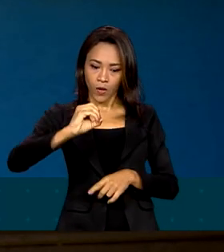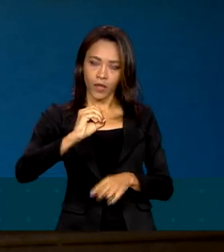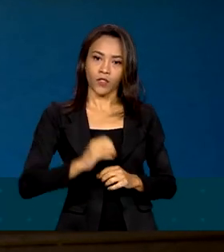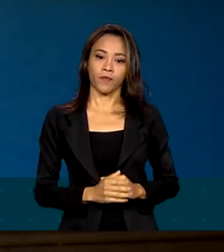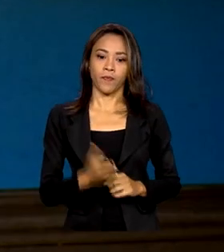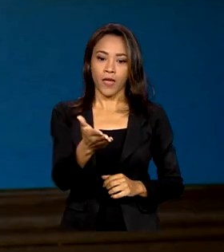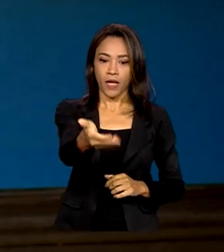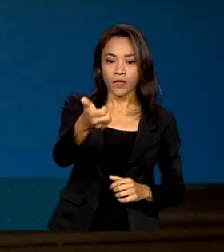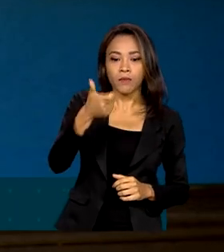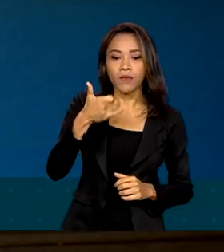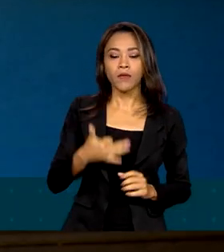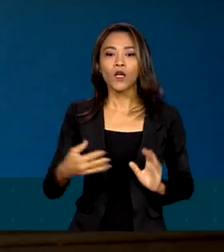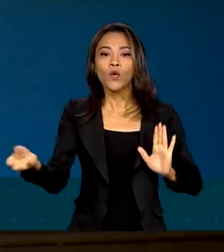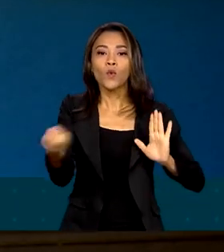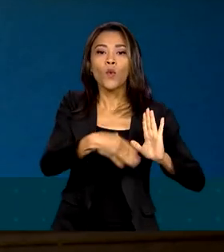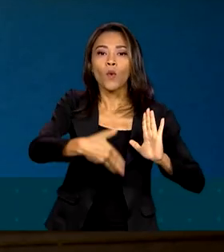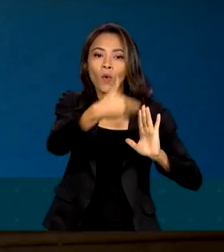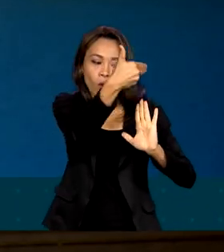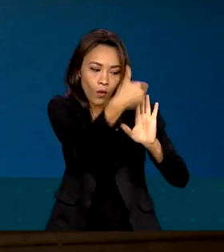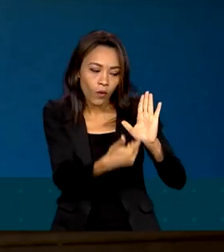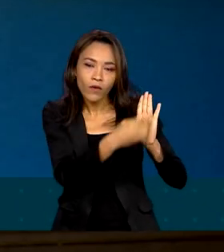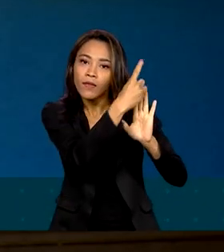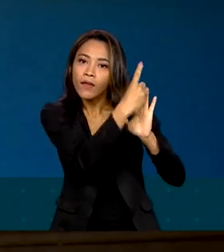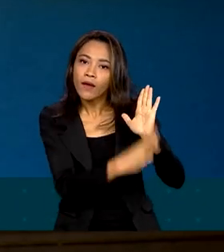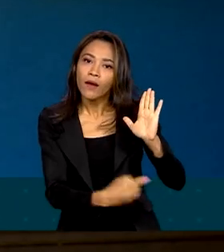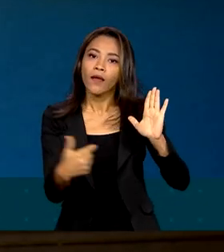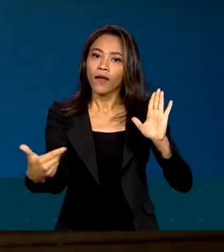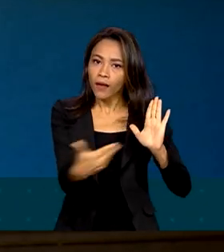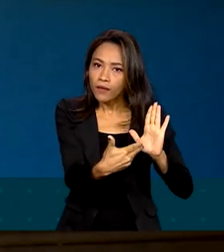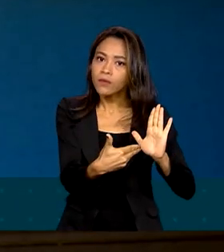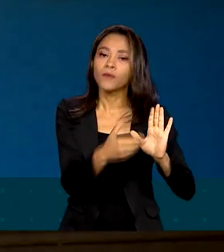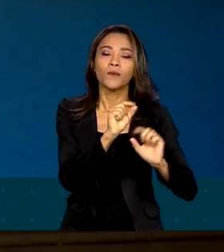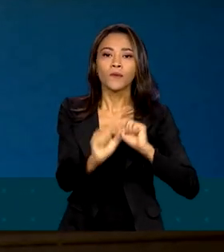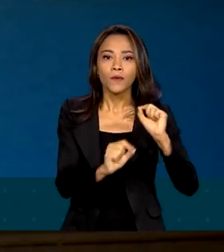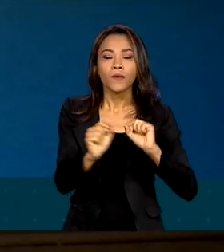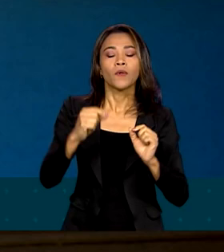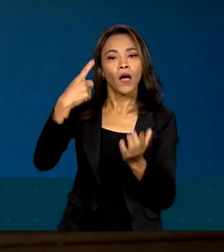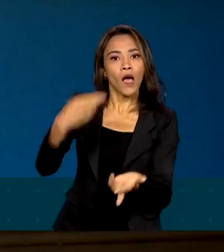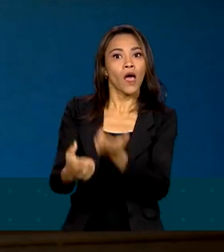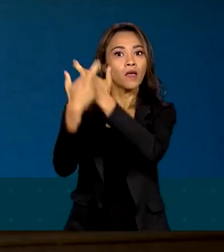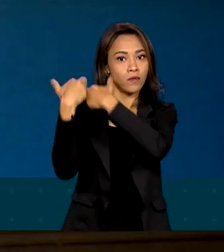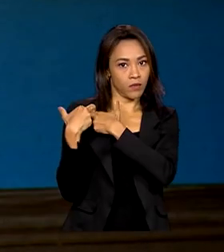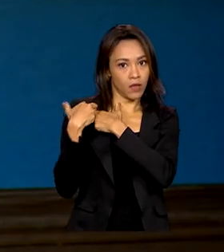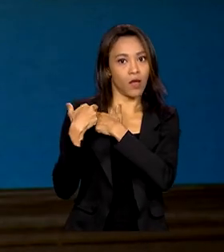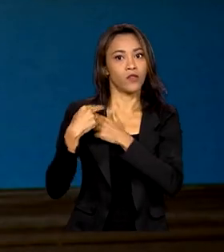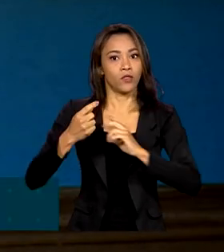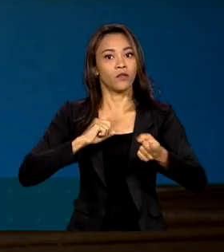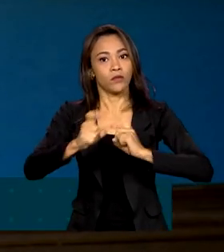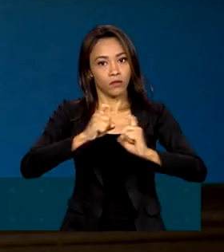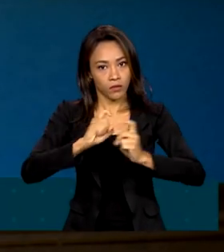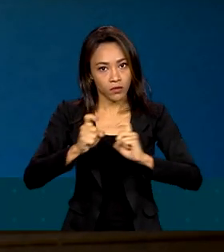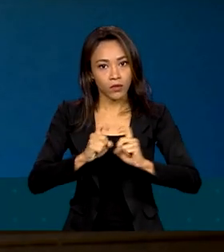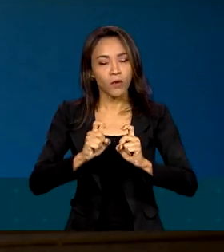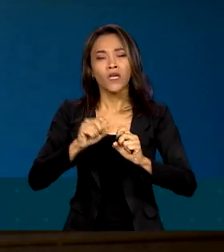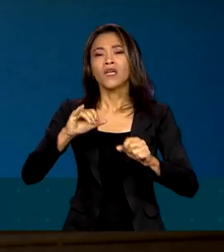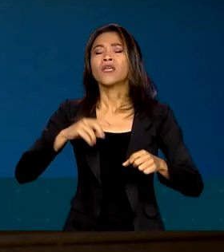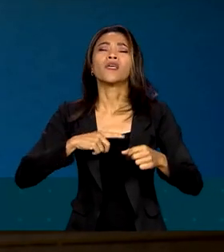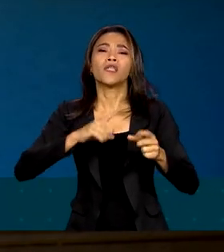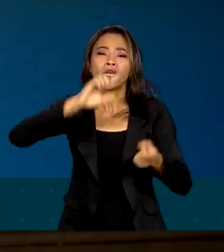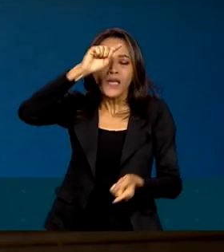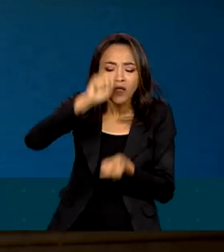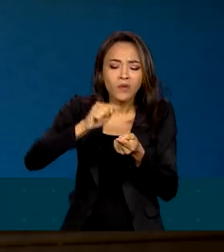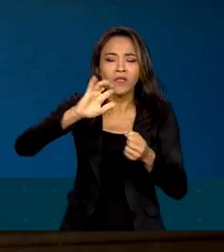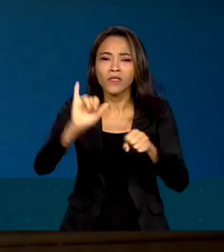clareza às responsabilidades da administração pública e do agente cultural com simplificação de instrumentos para que todos os